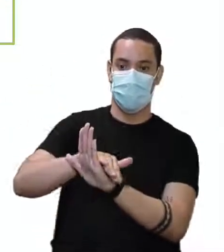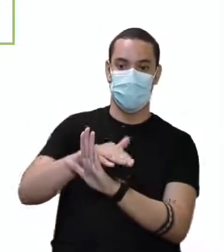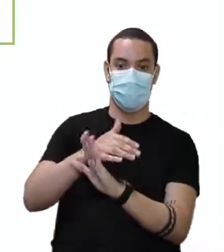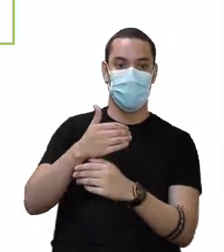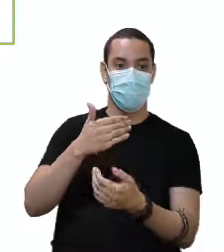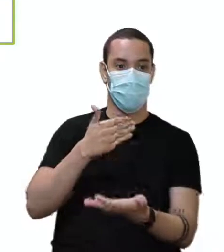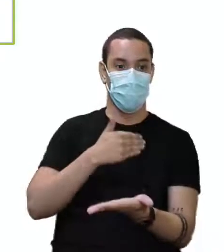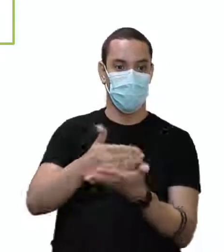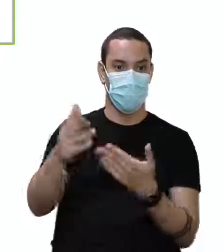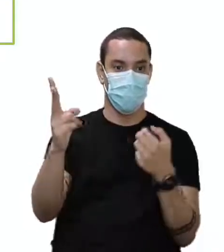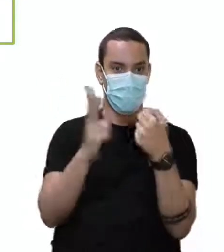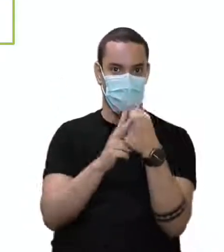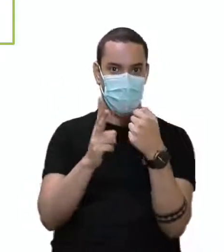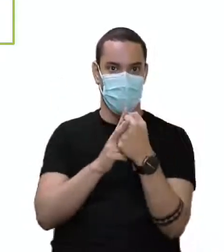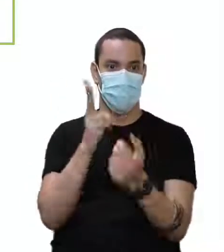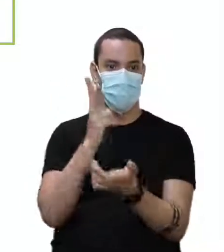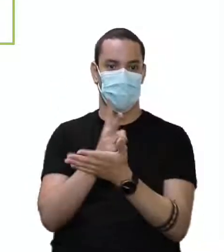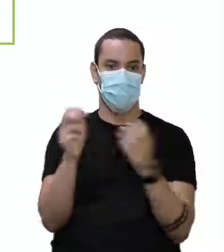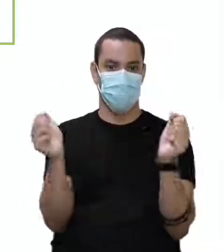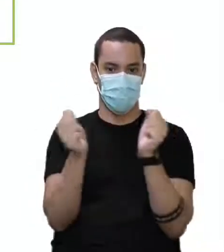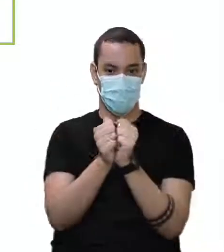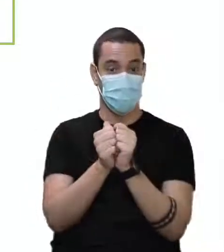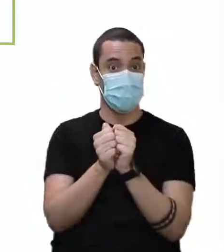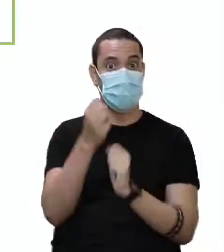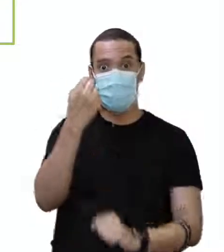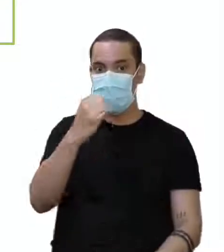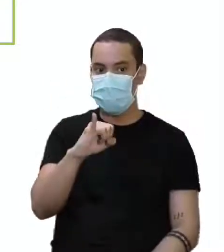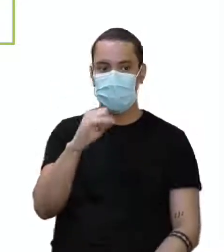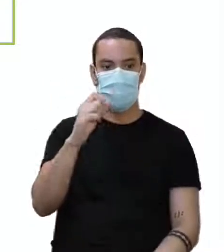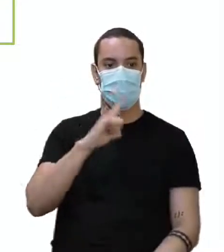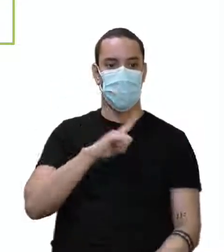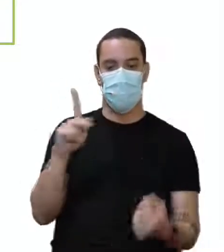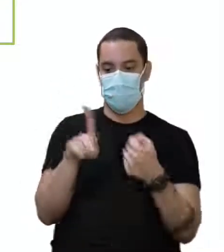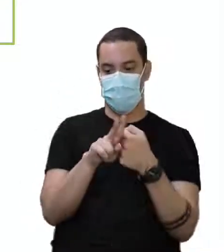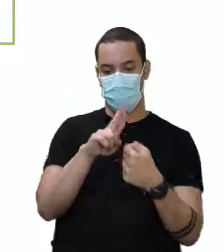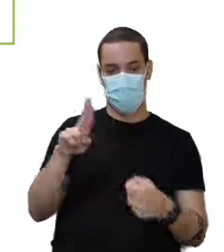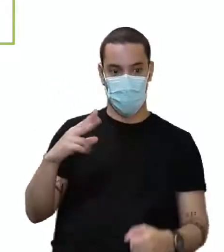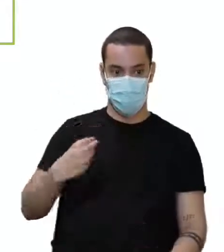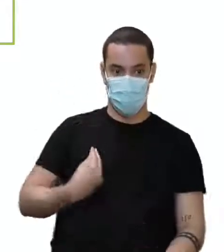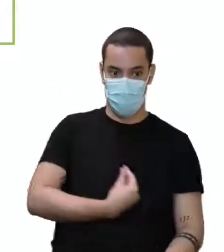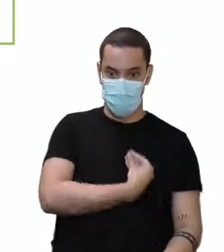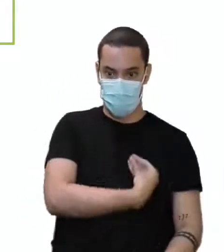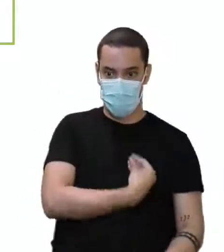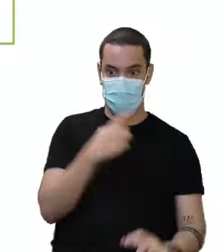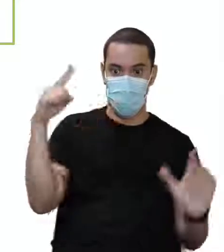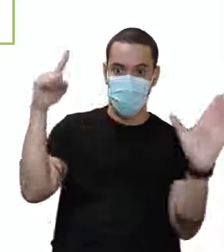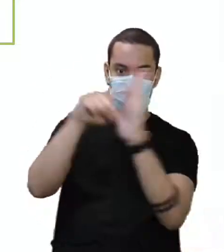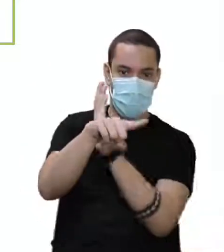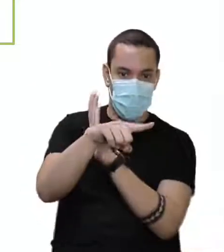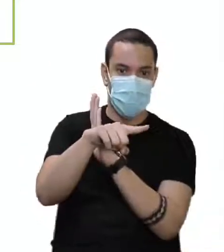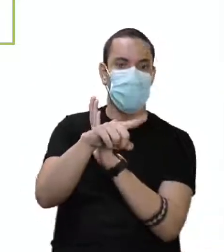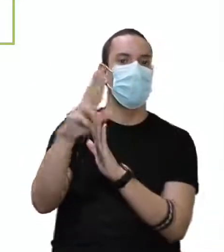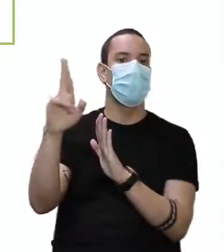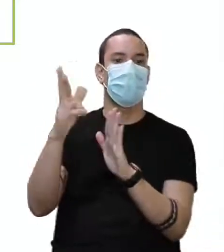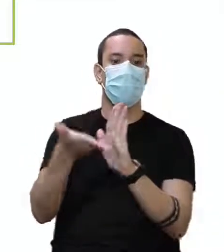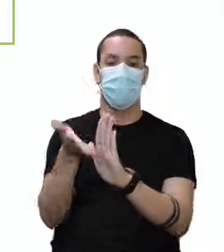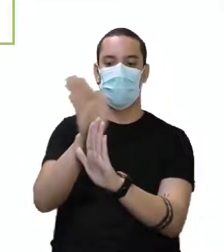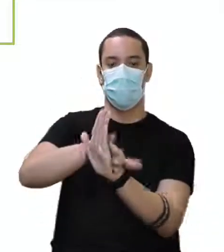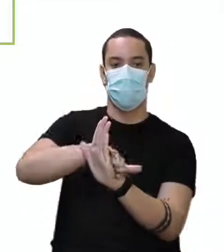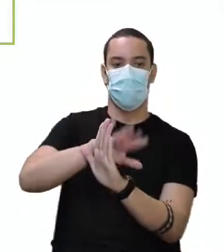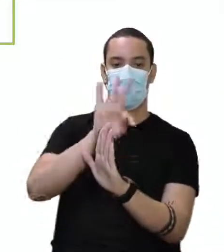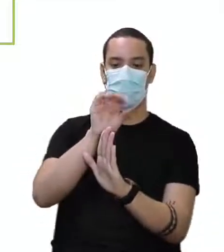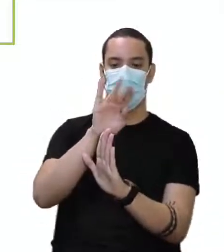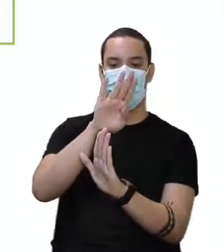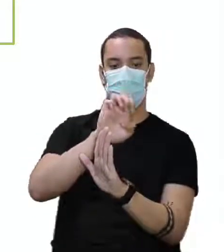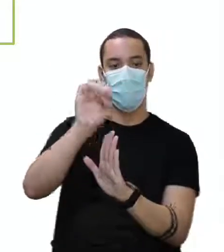gente faz pergunta com verbos na frente, a não ser que tenha um pronome interrogativo para vir na frente. Quem é que passa para frente? O to